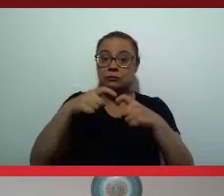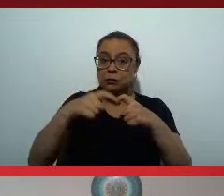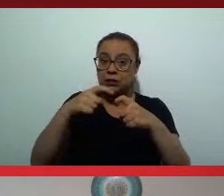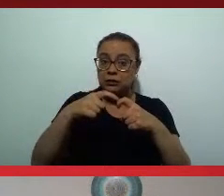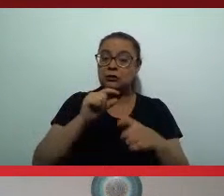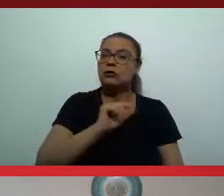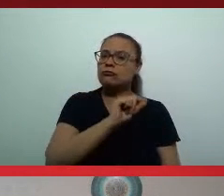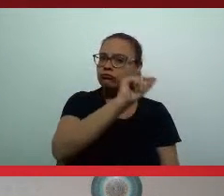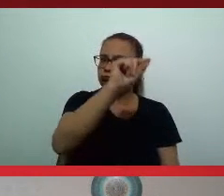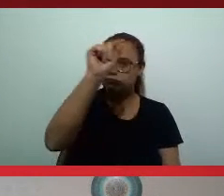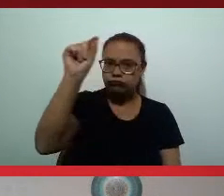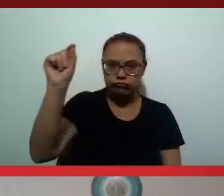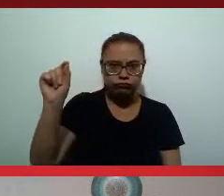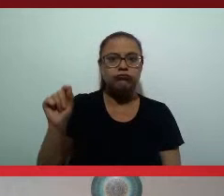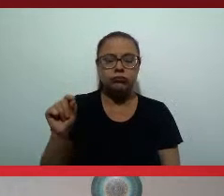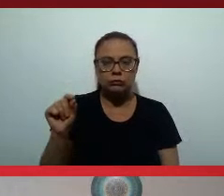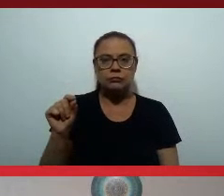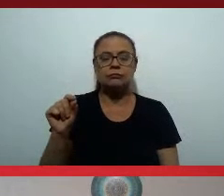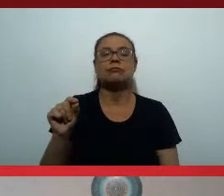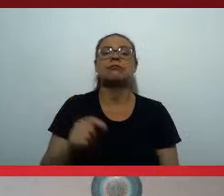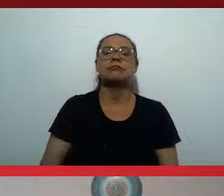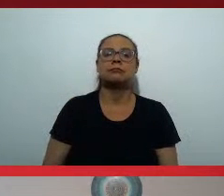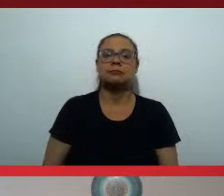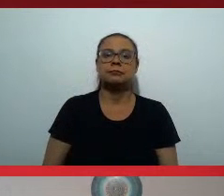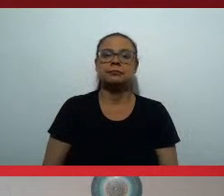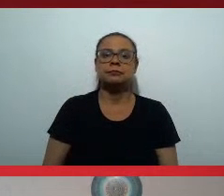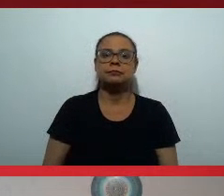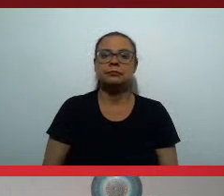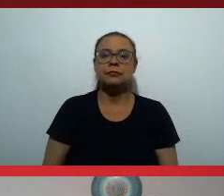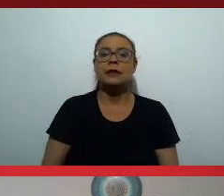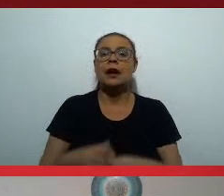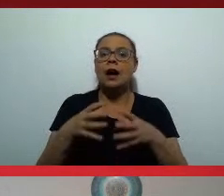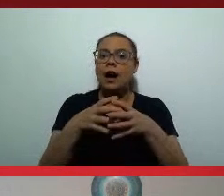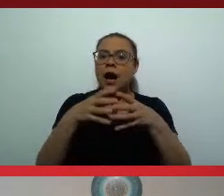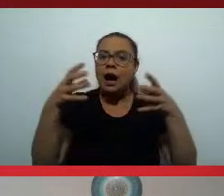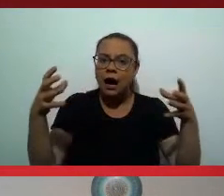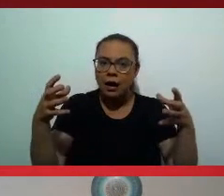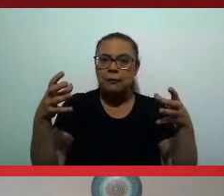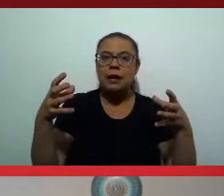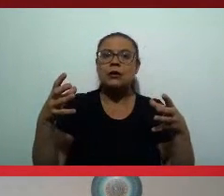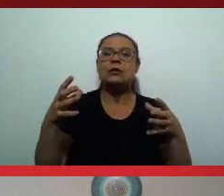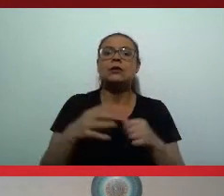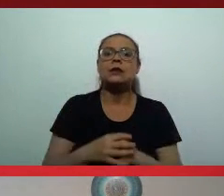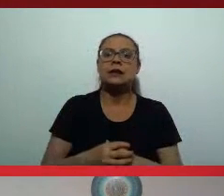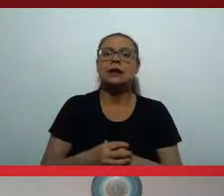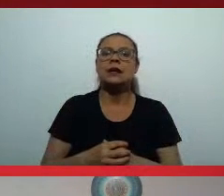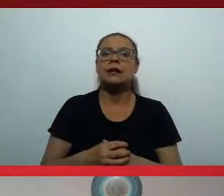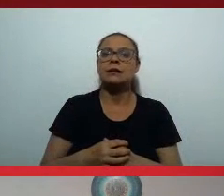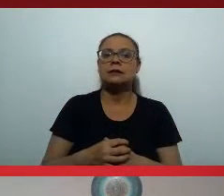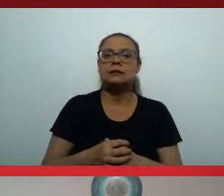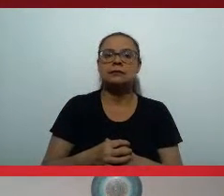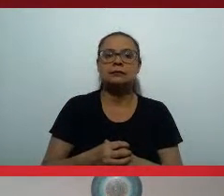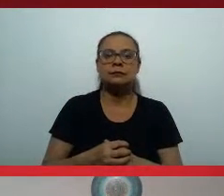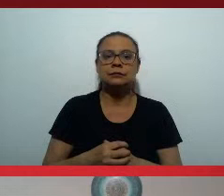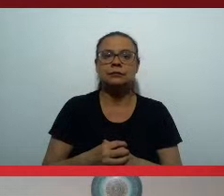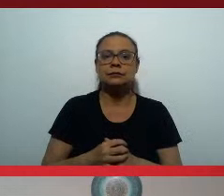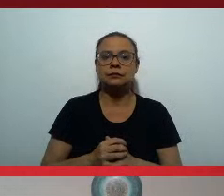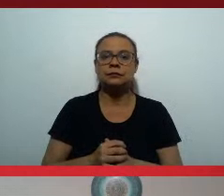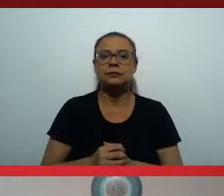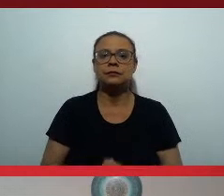espalhadas em diversas instituições do Centro Superior dentre públicas e privadas. A maioria se encontra nas instituições privadas